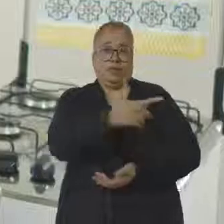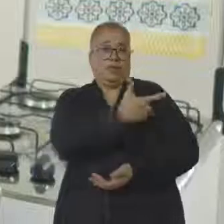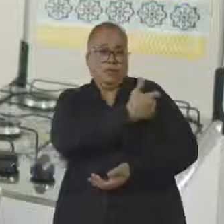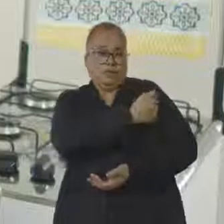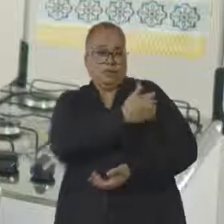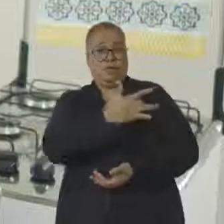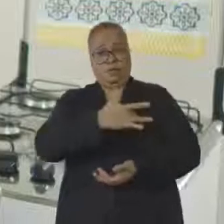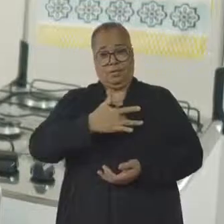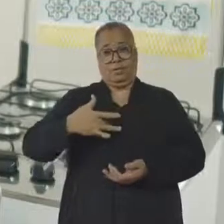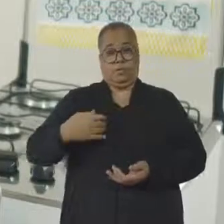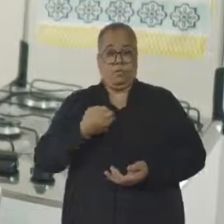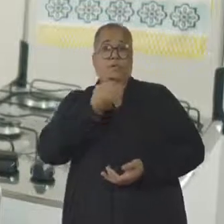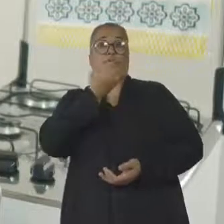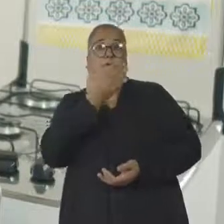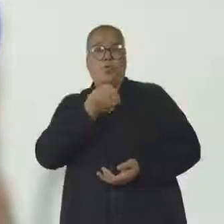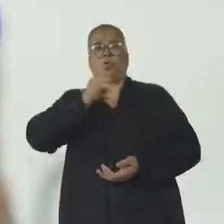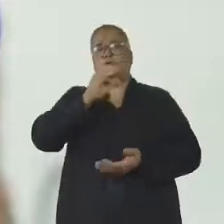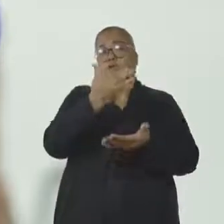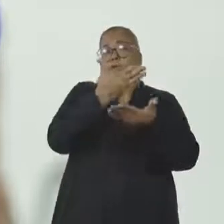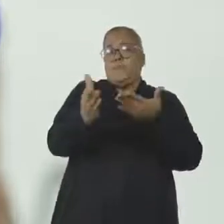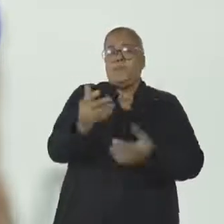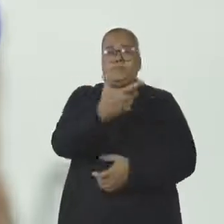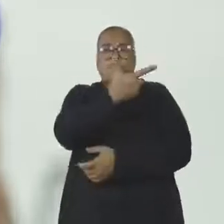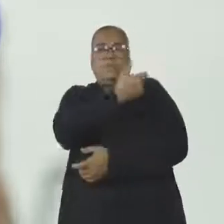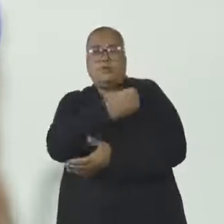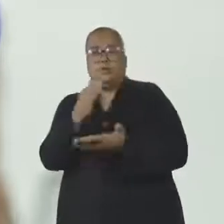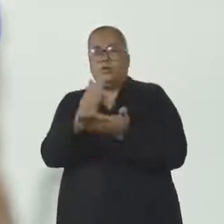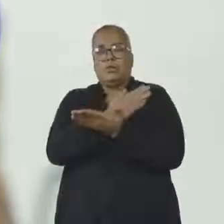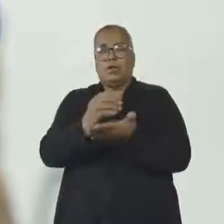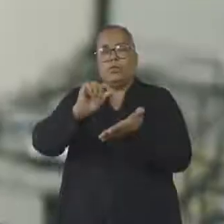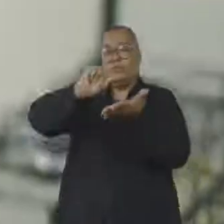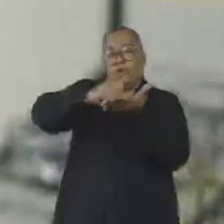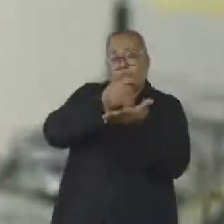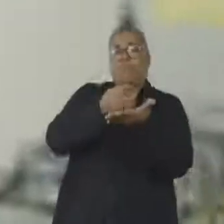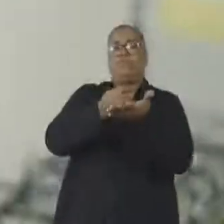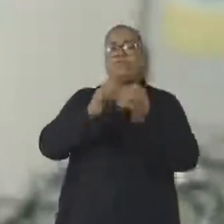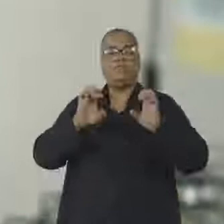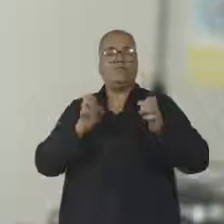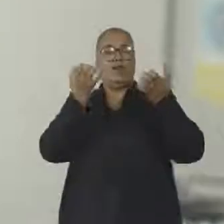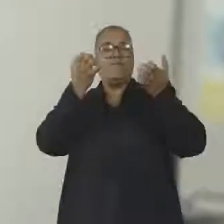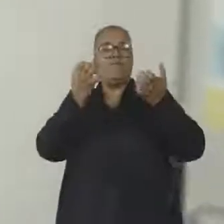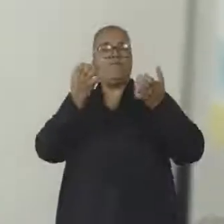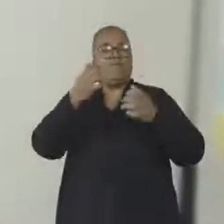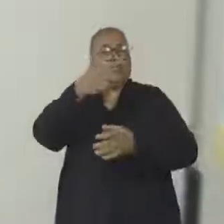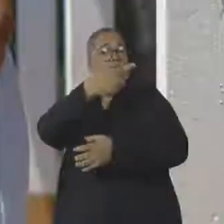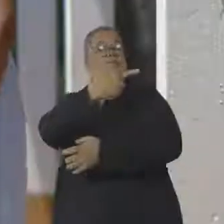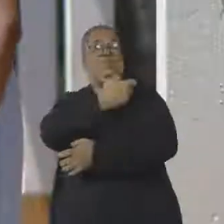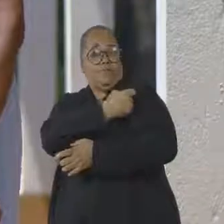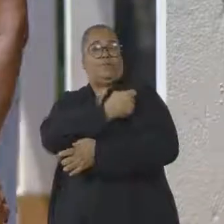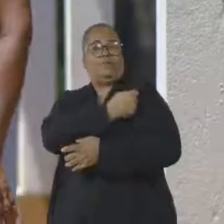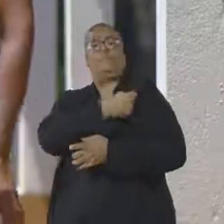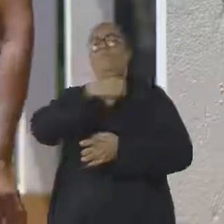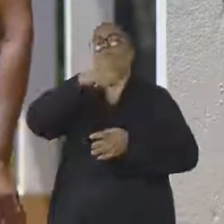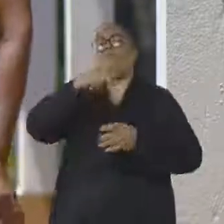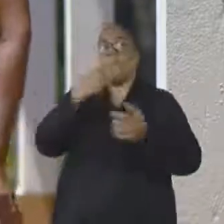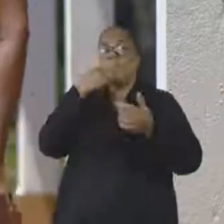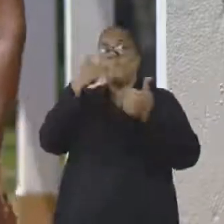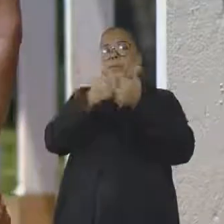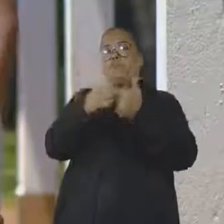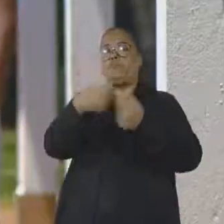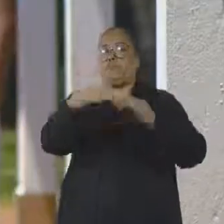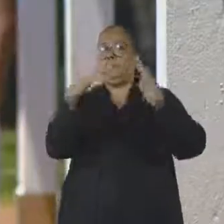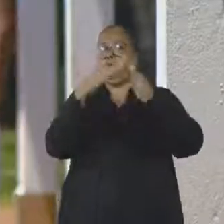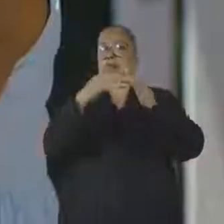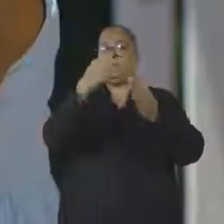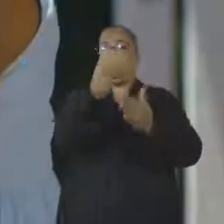Está em dia com todas as doses contra a covid? A quarta dose é para pessoas com sessenta anos ou mais e pode ser tomada quatro meses após a terceira